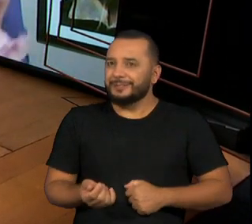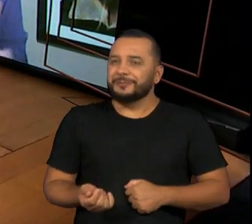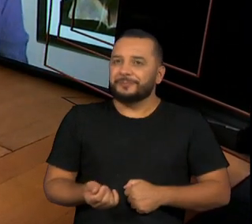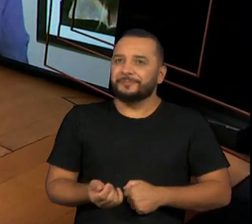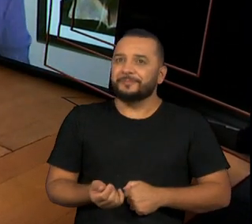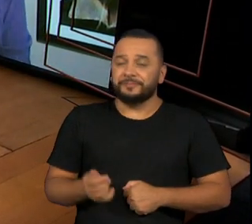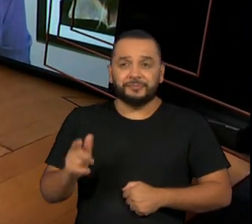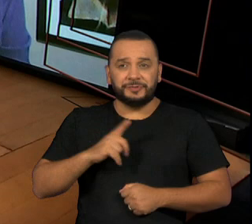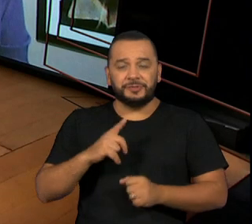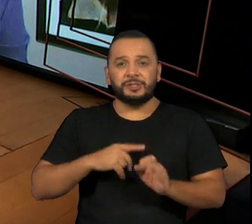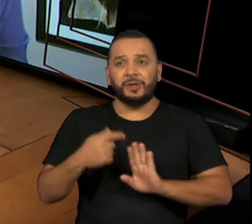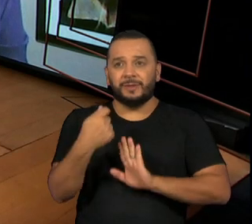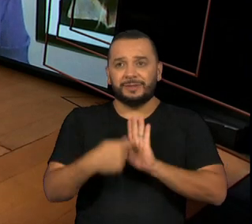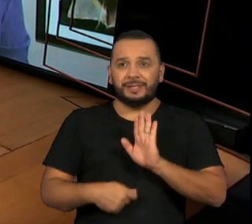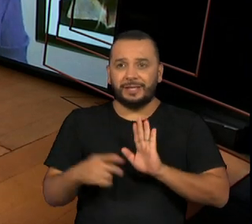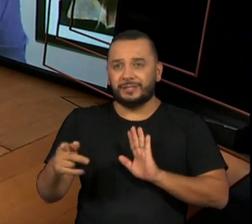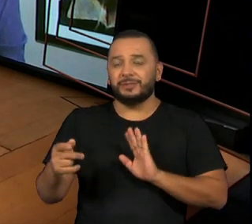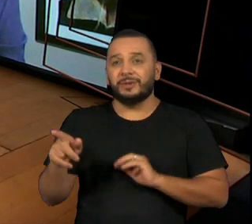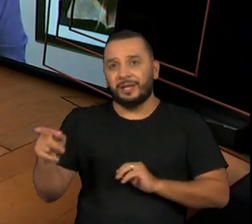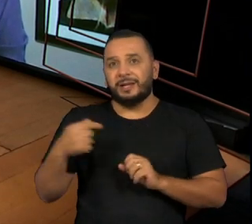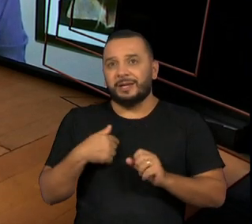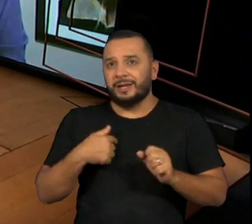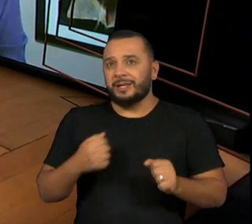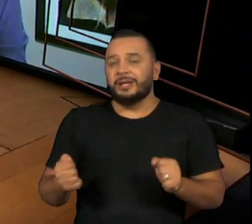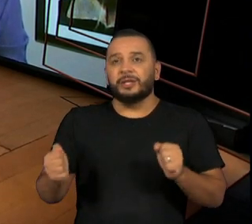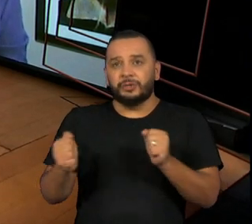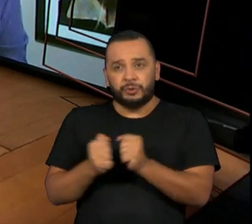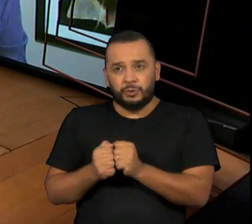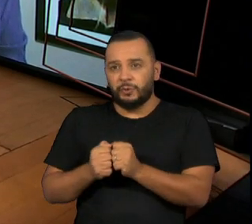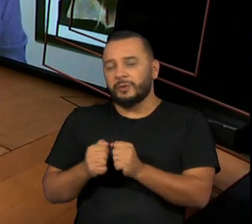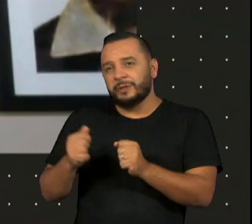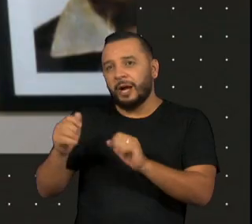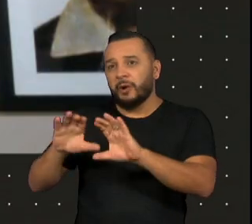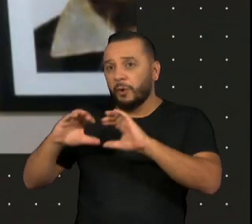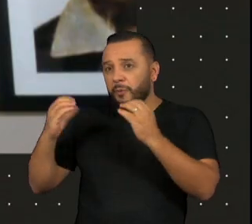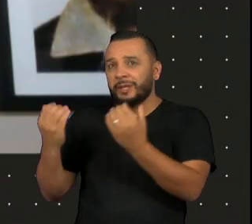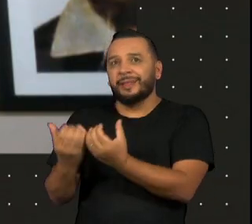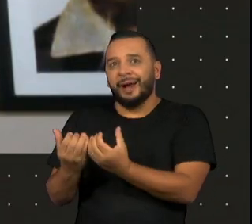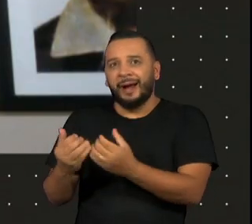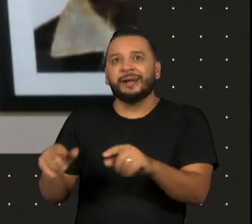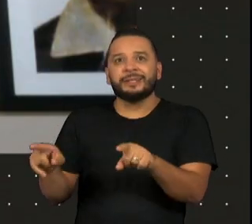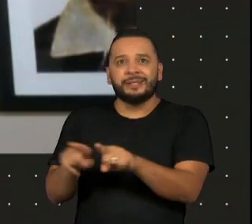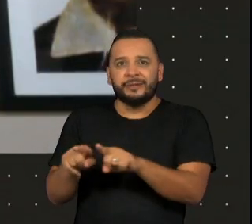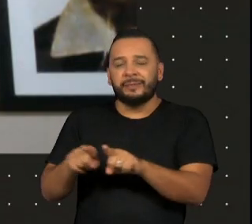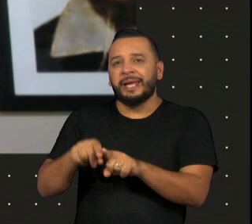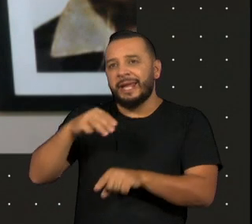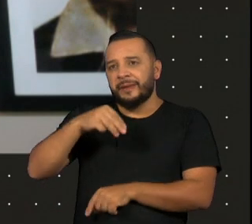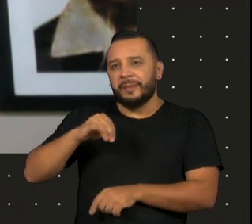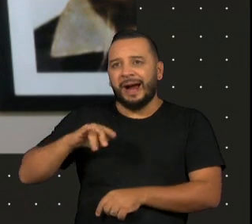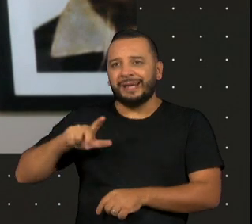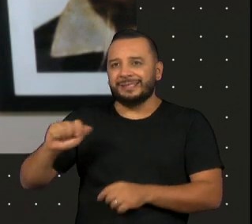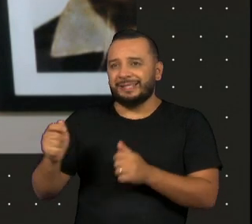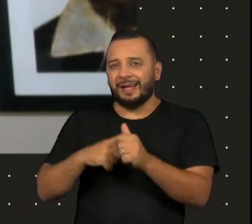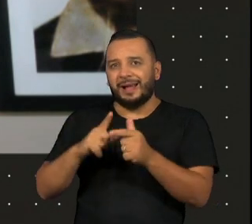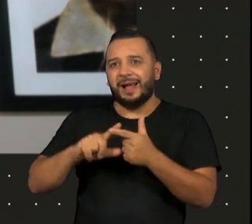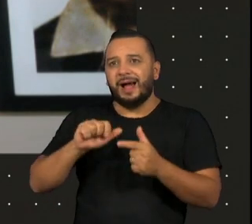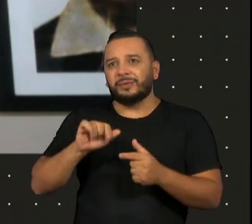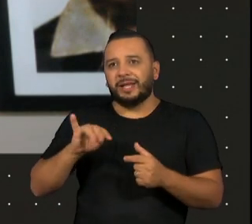um texto que ele construiu junto com o pessoal do bairro, ele, a coordenadora, ele, a Maxi Amafra e o Altair Moreira,